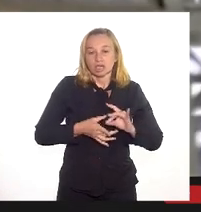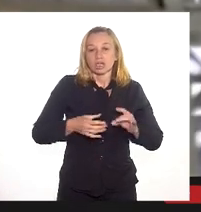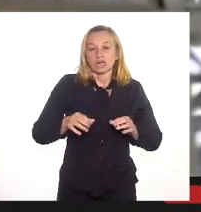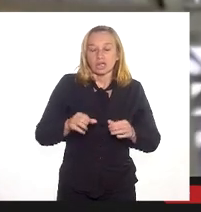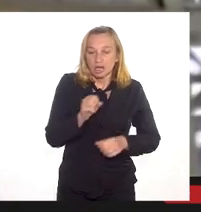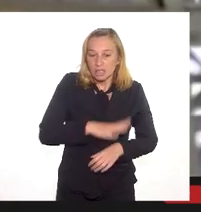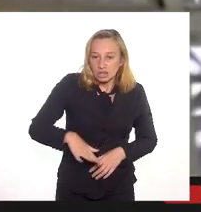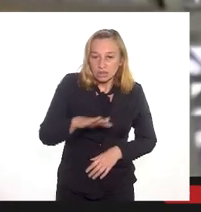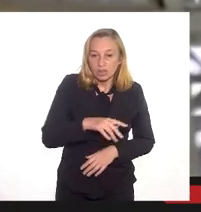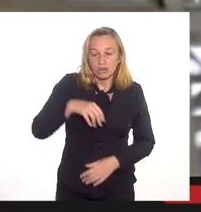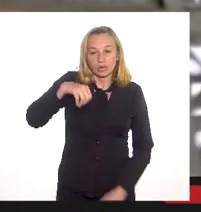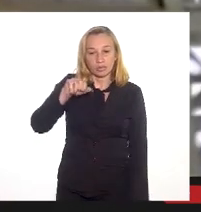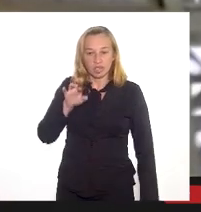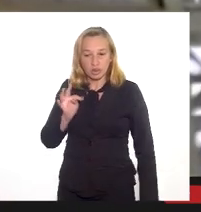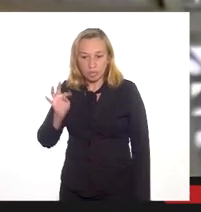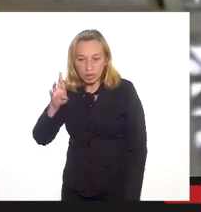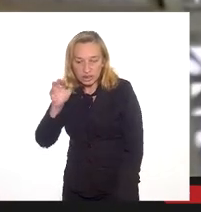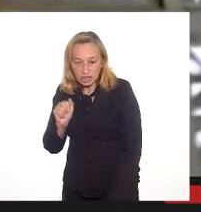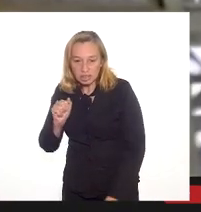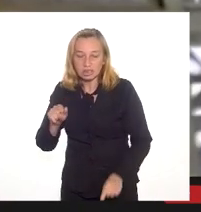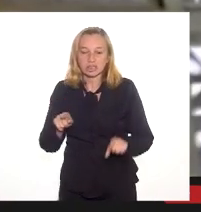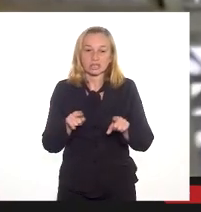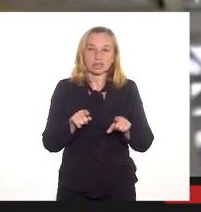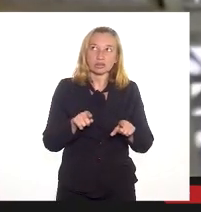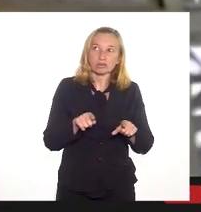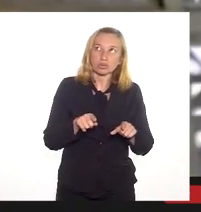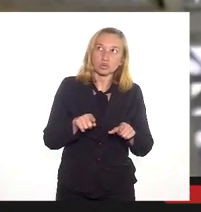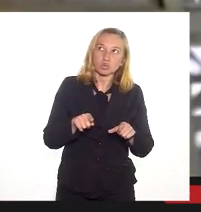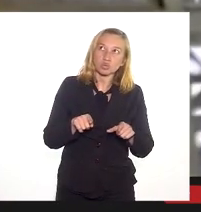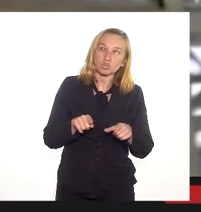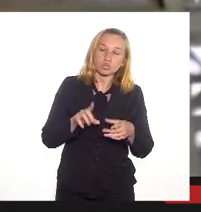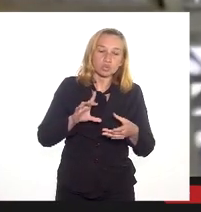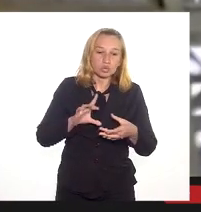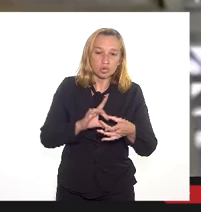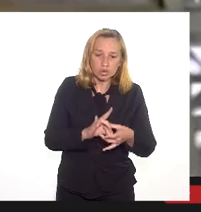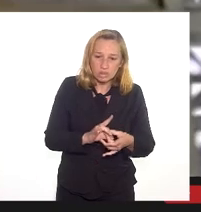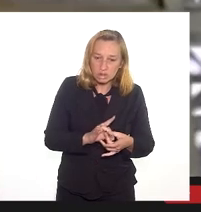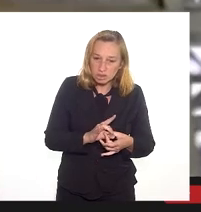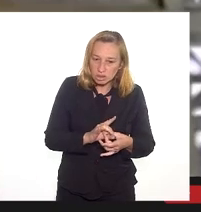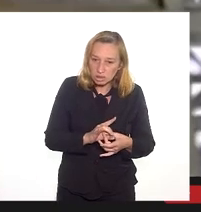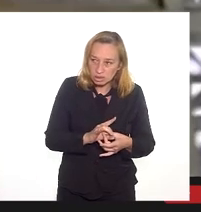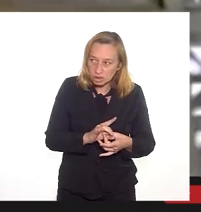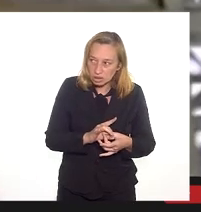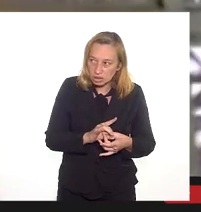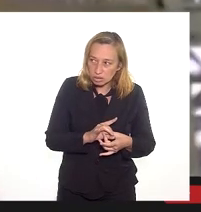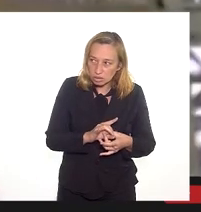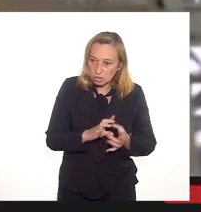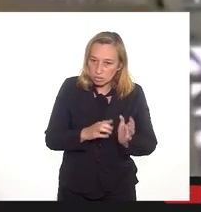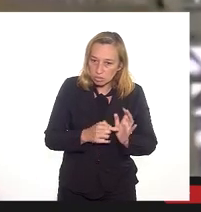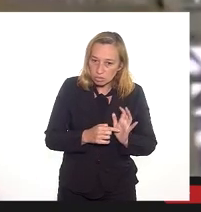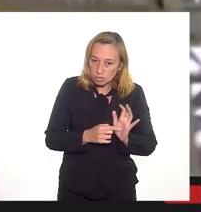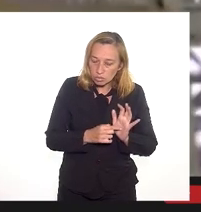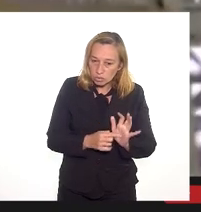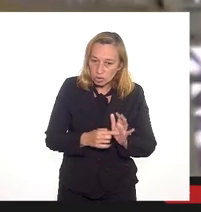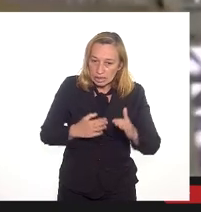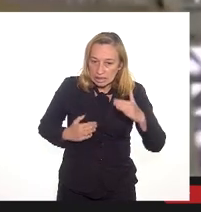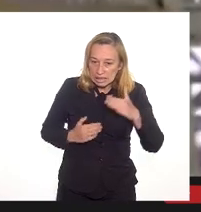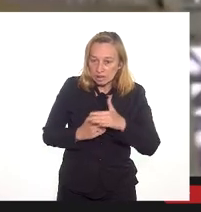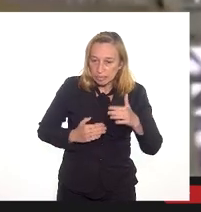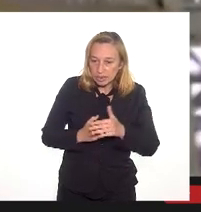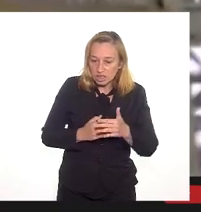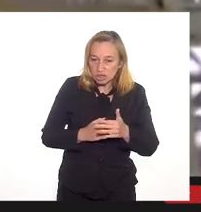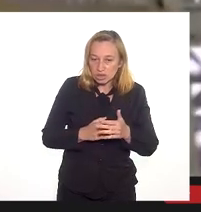e de, é um contexto que ele transcende ali o limite do